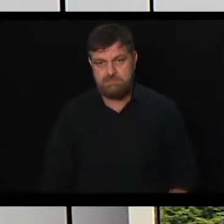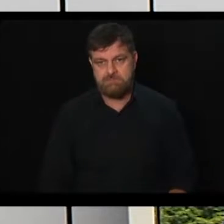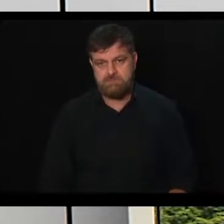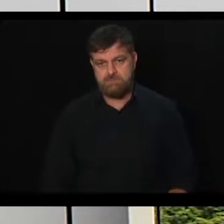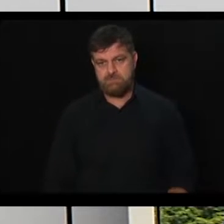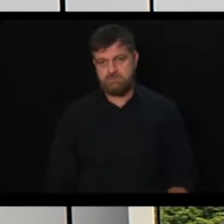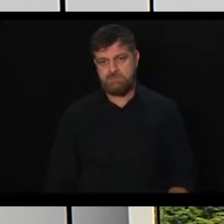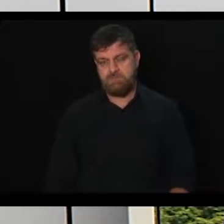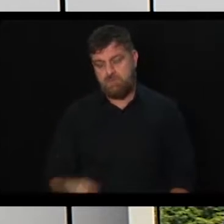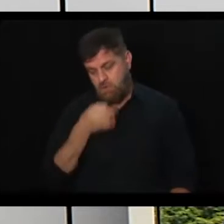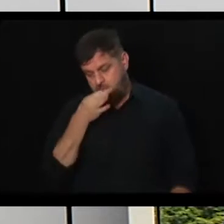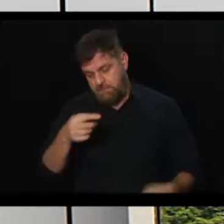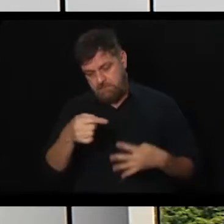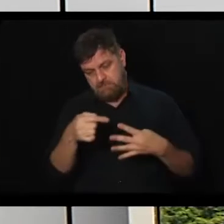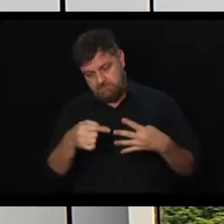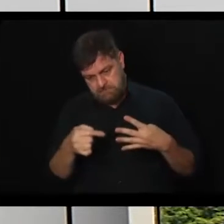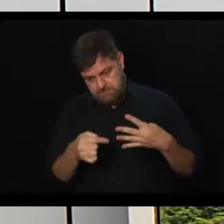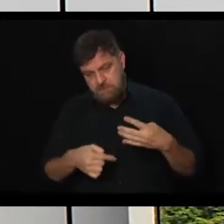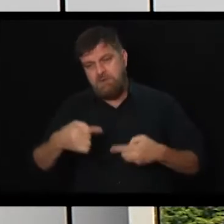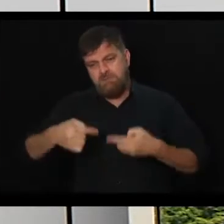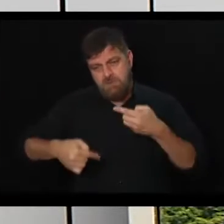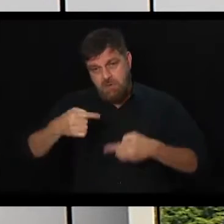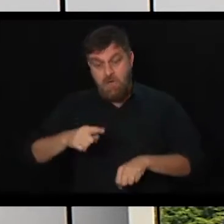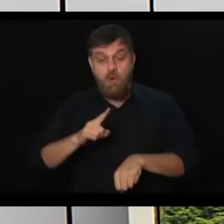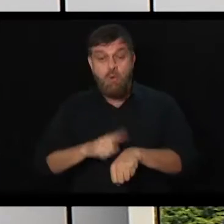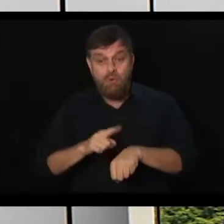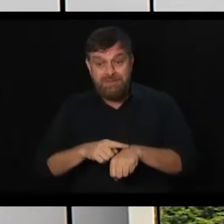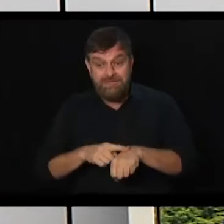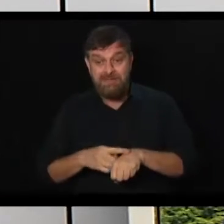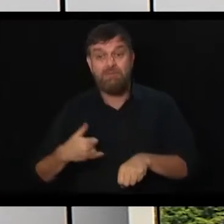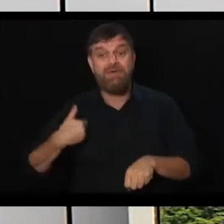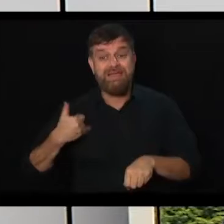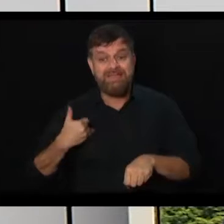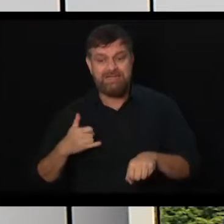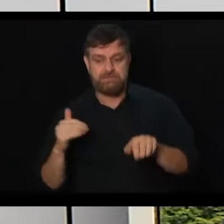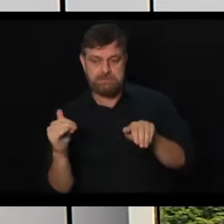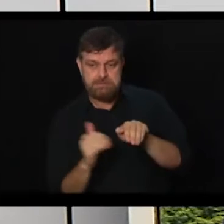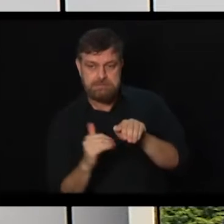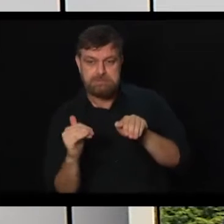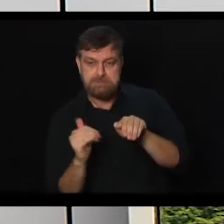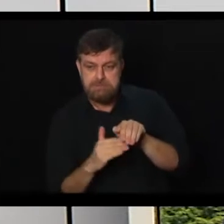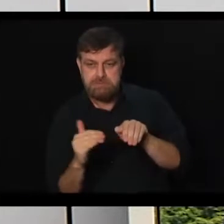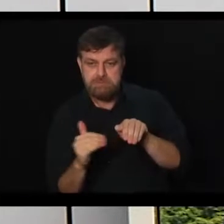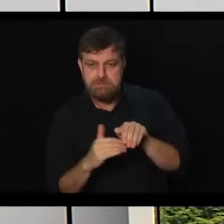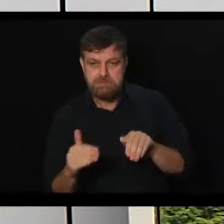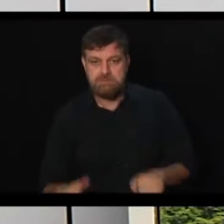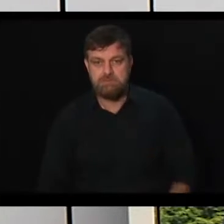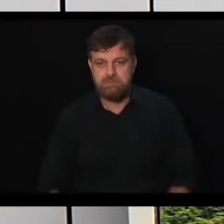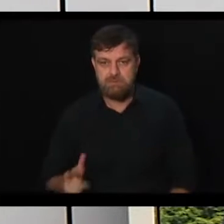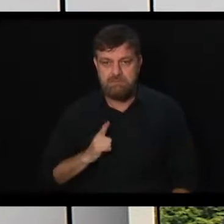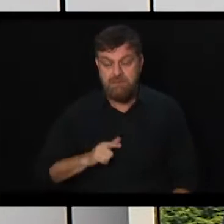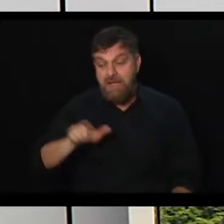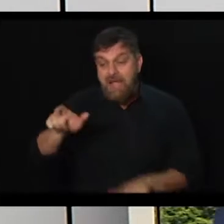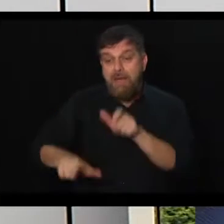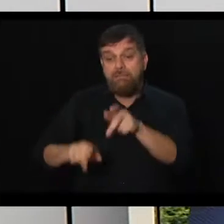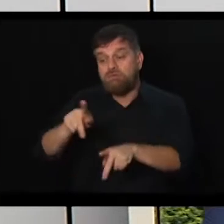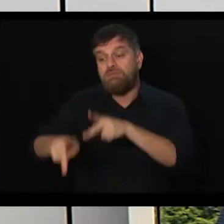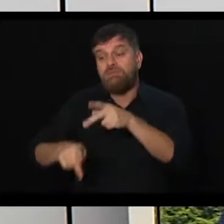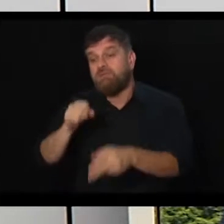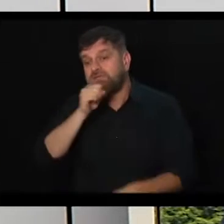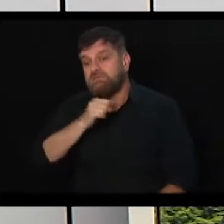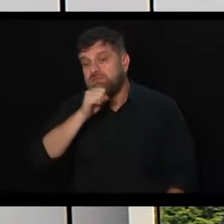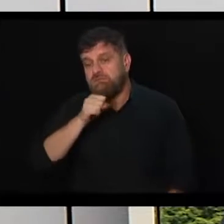principais pontos, na minha visão, foram abordados, que é o tempo de contribuição e idade, e vão contemplar, como eu disse, a questão do envelhecimento da população.